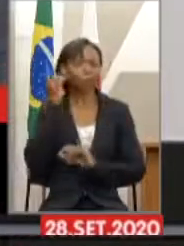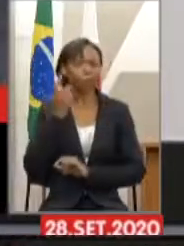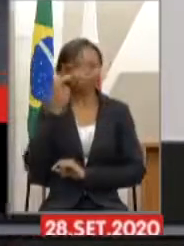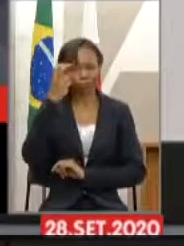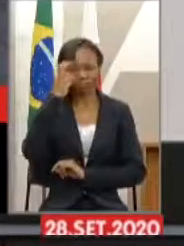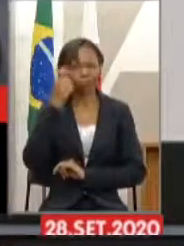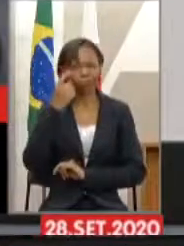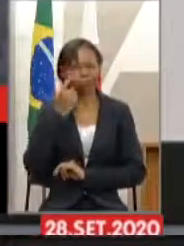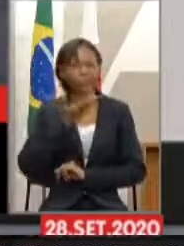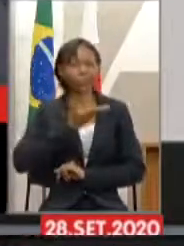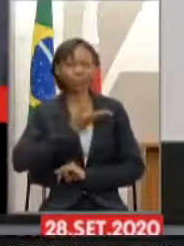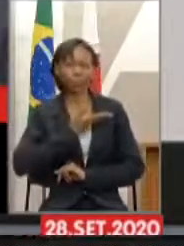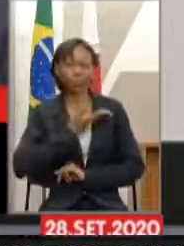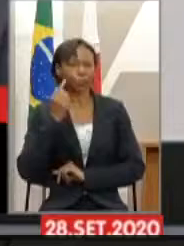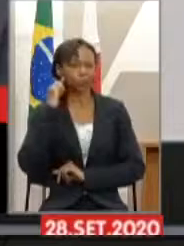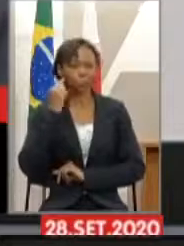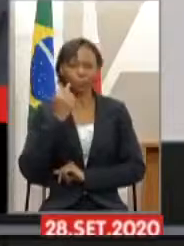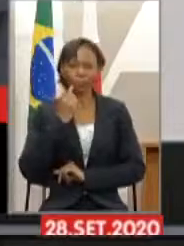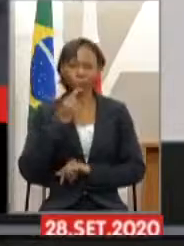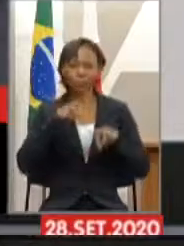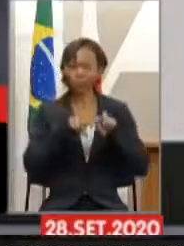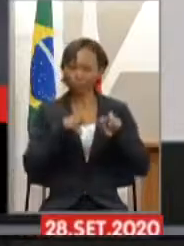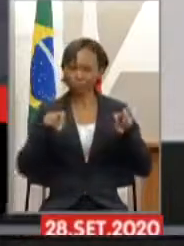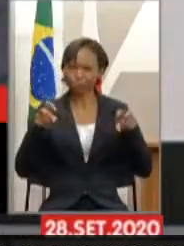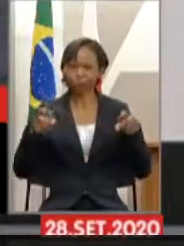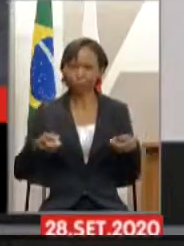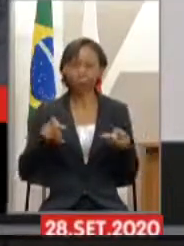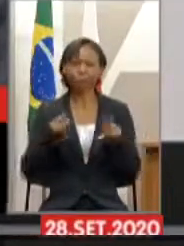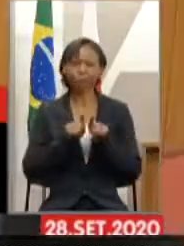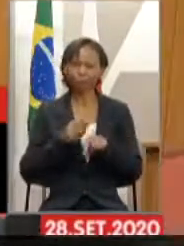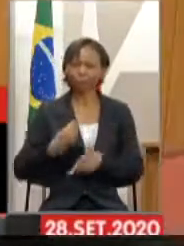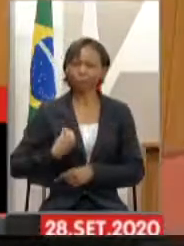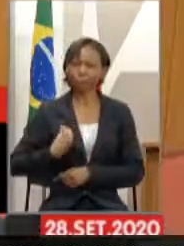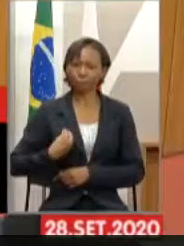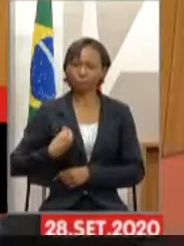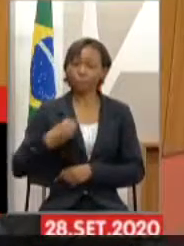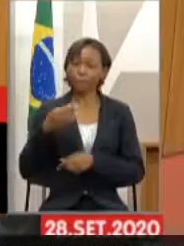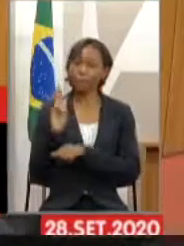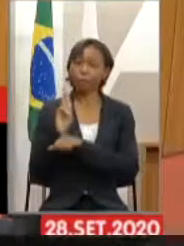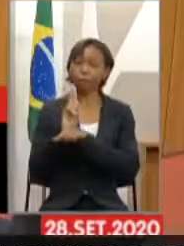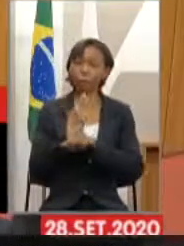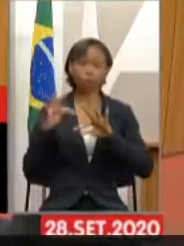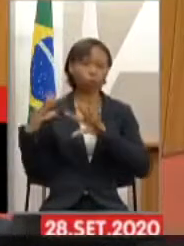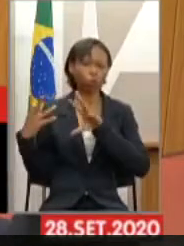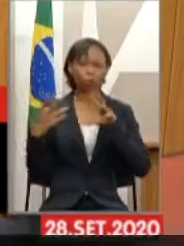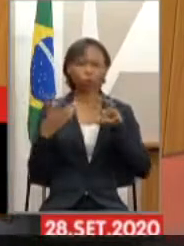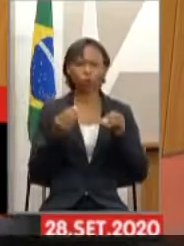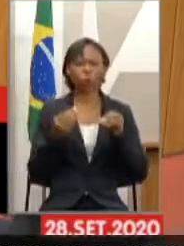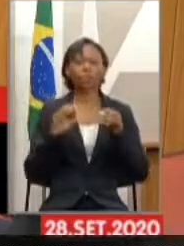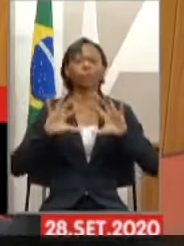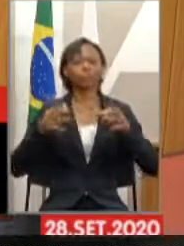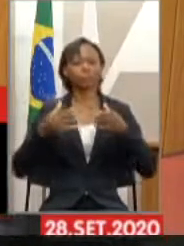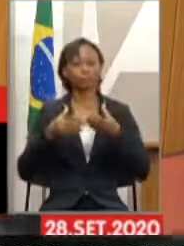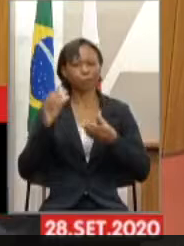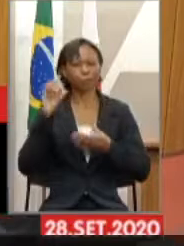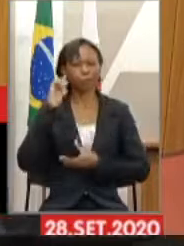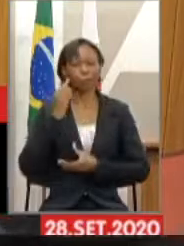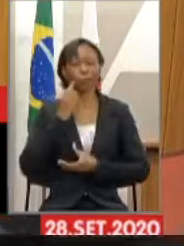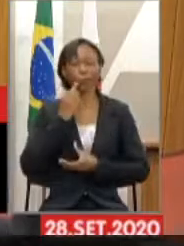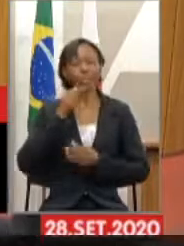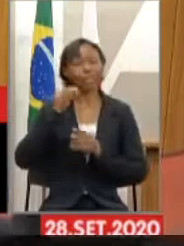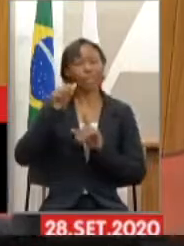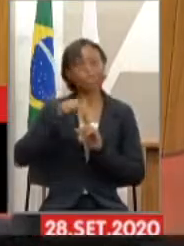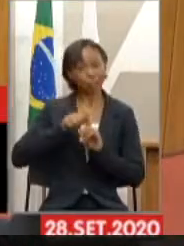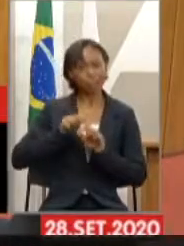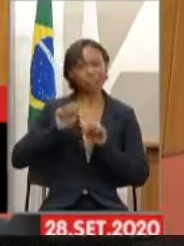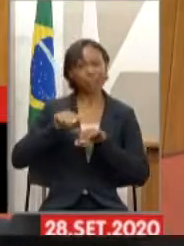surdos que estão compondo a mesa aqui, que representam toda a comunidade surda, nesse setembro azul, e